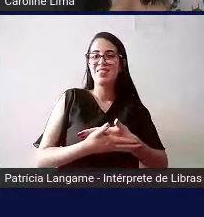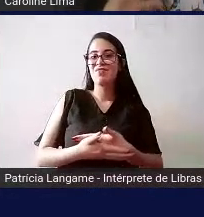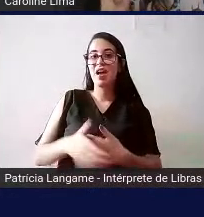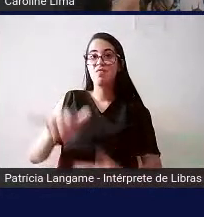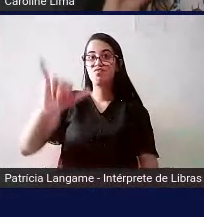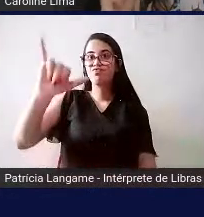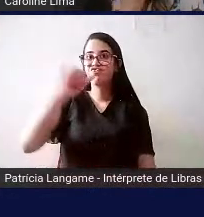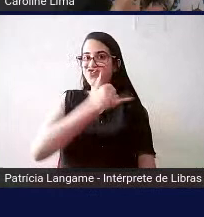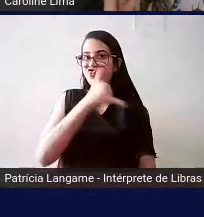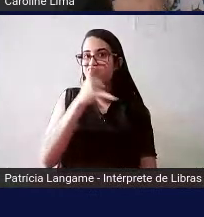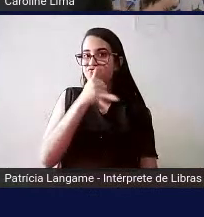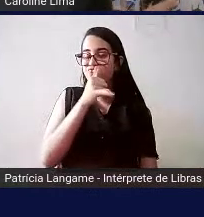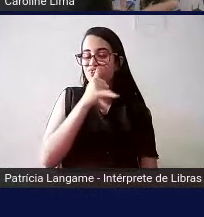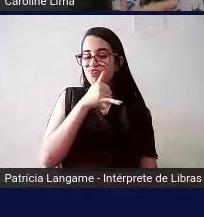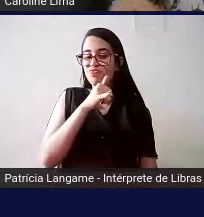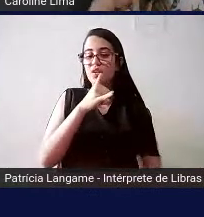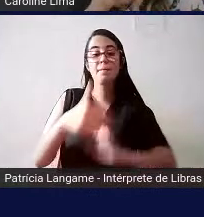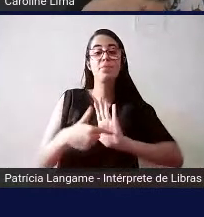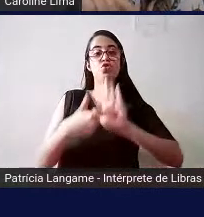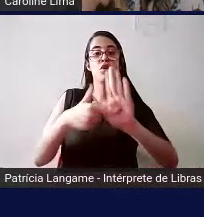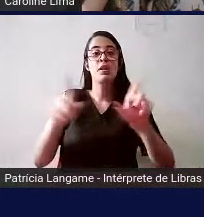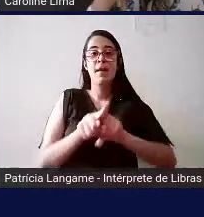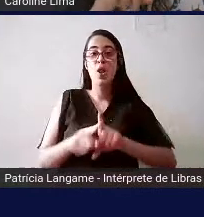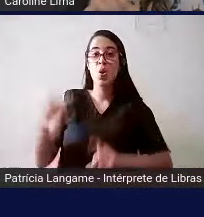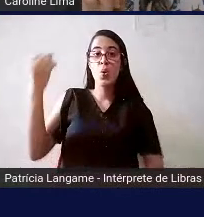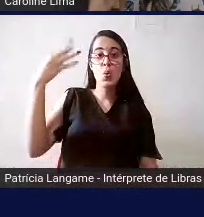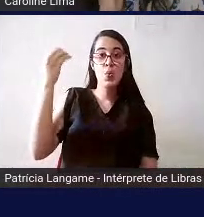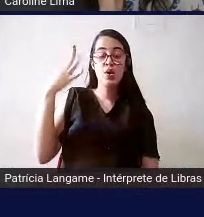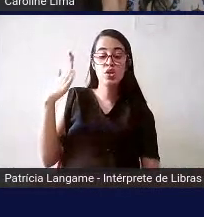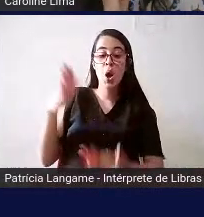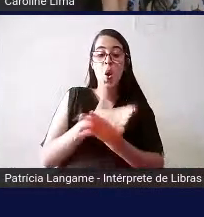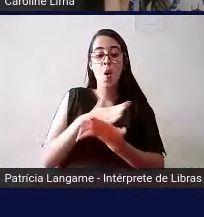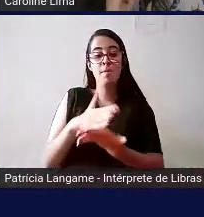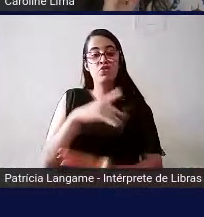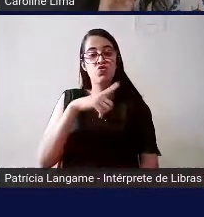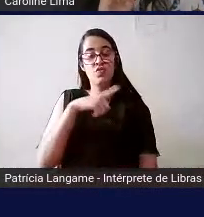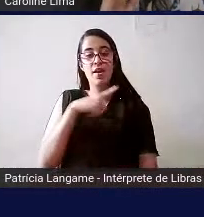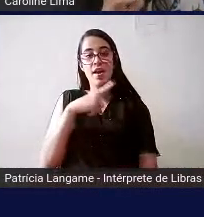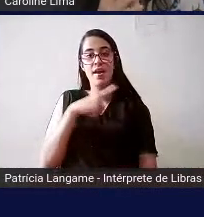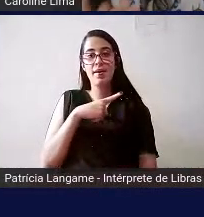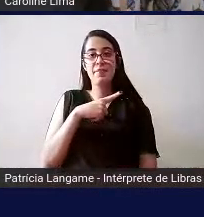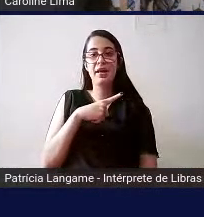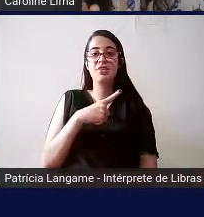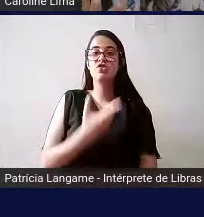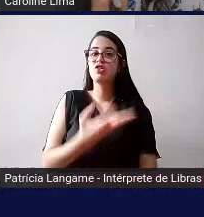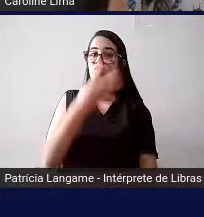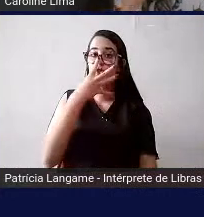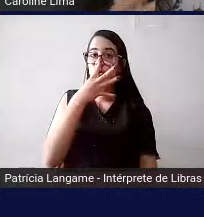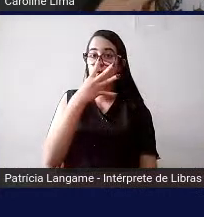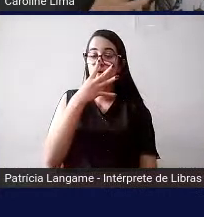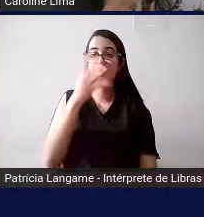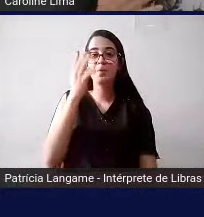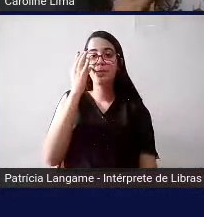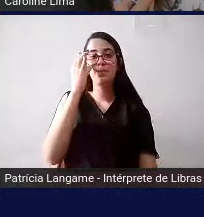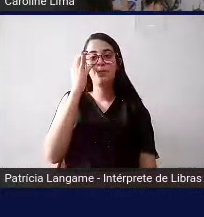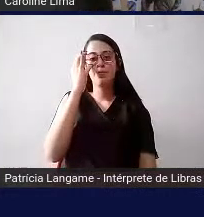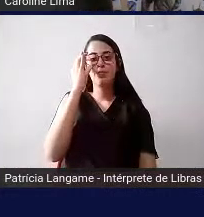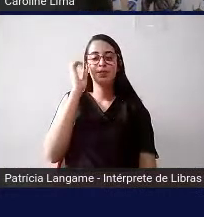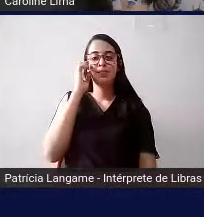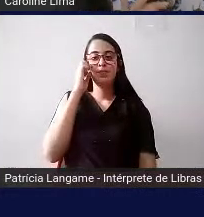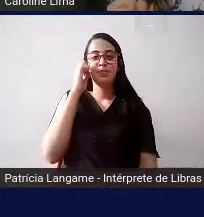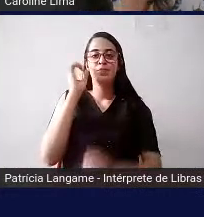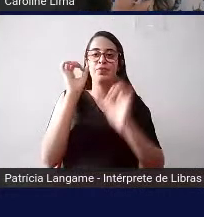aqui ou então vai emitir também algo luminoso algumas tem tem tela né pra gente assistir mas em especial esses daí